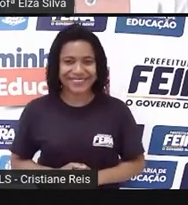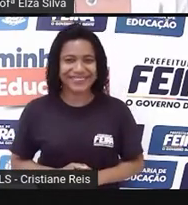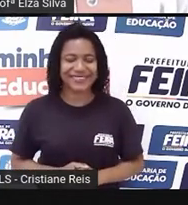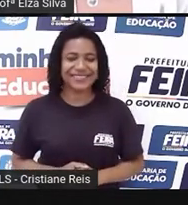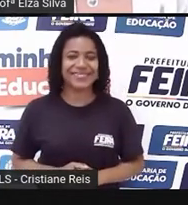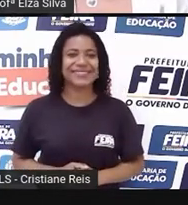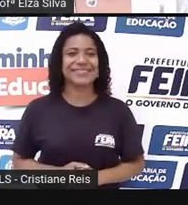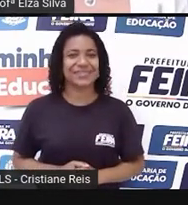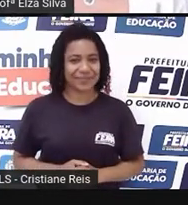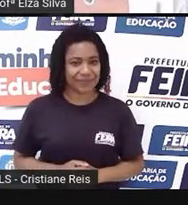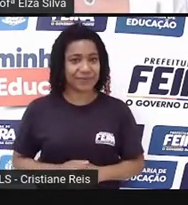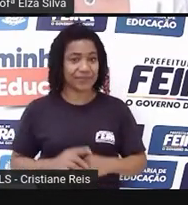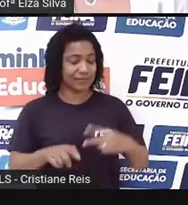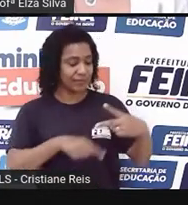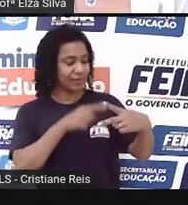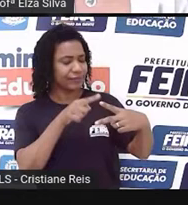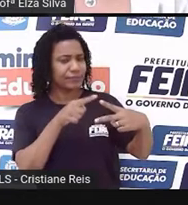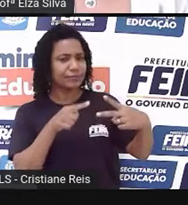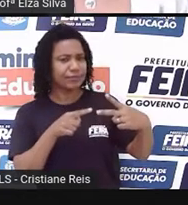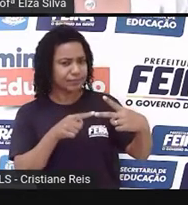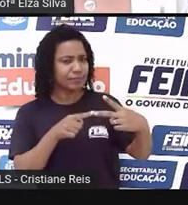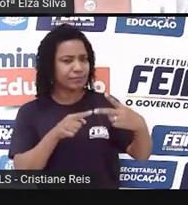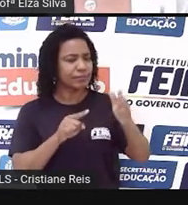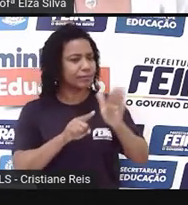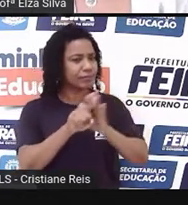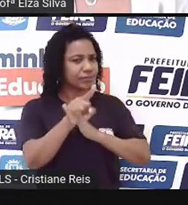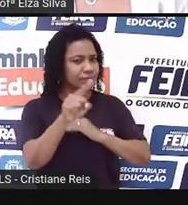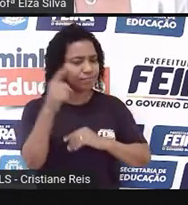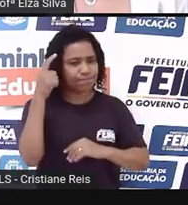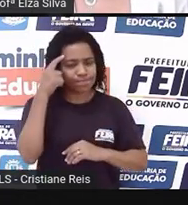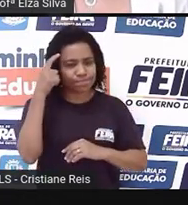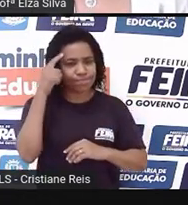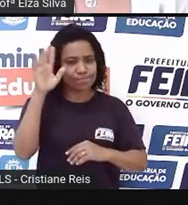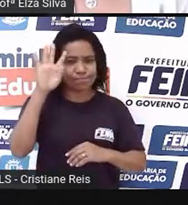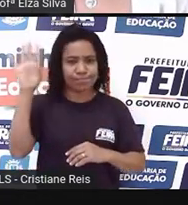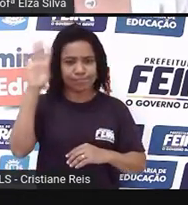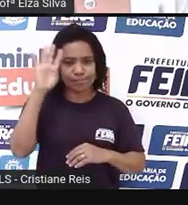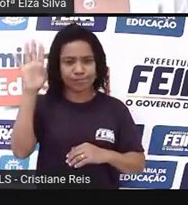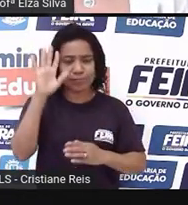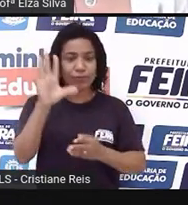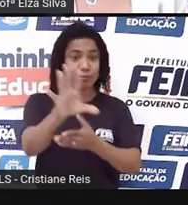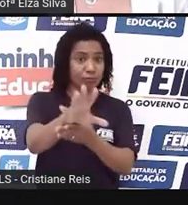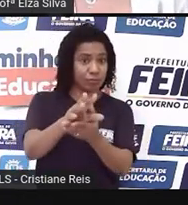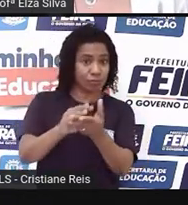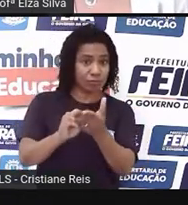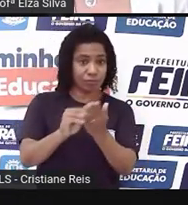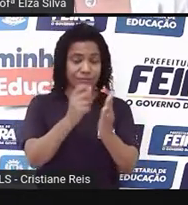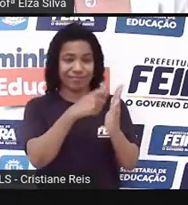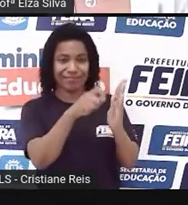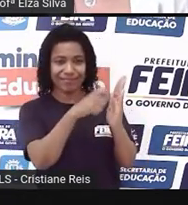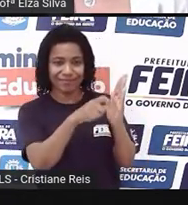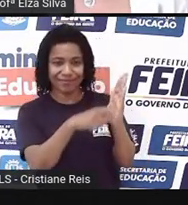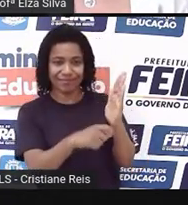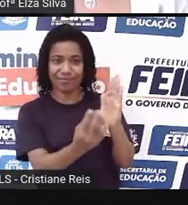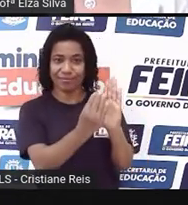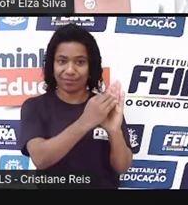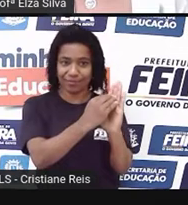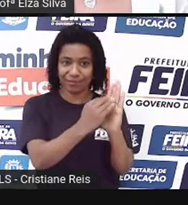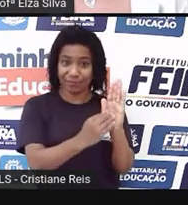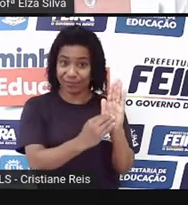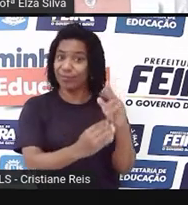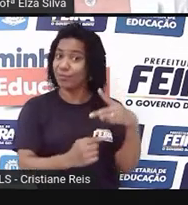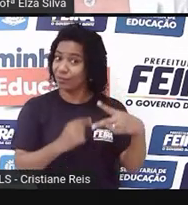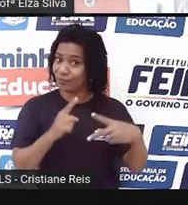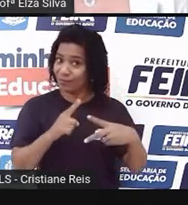Escreva no seu caderno essas duas perguntas que irão direcionar esse encontro de hoje. Number one.